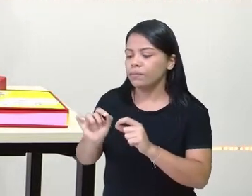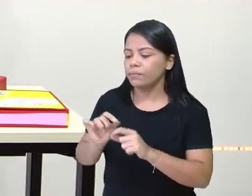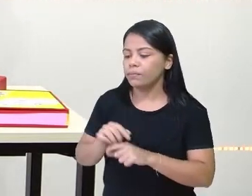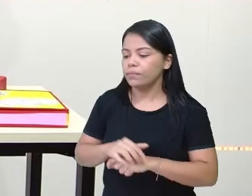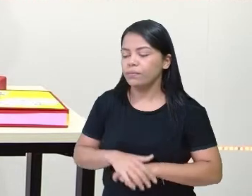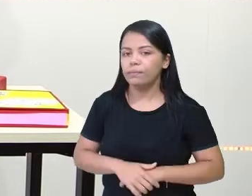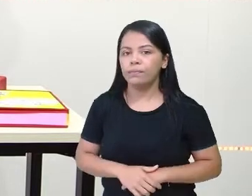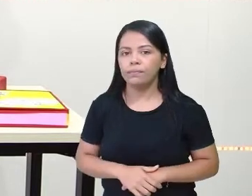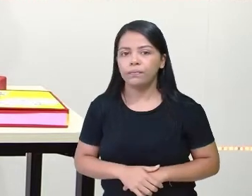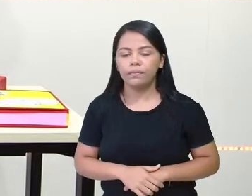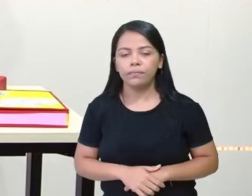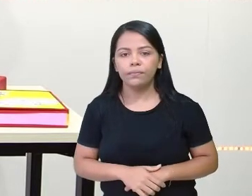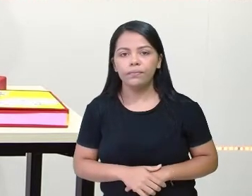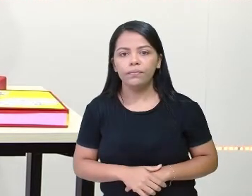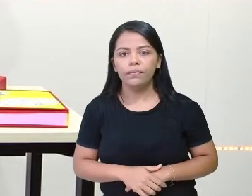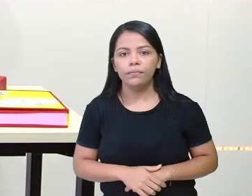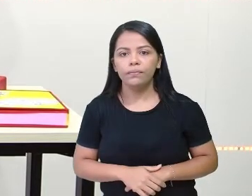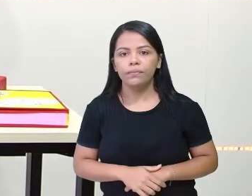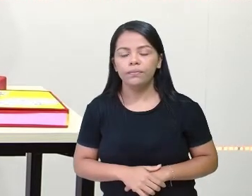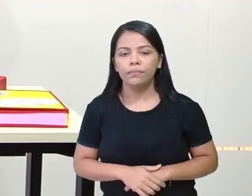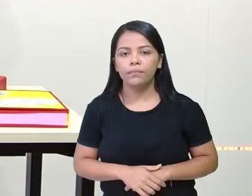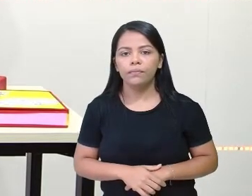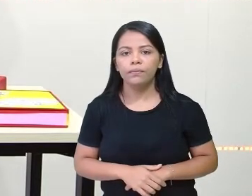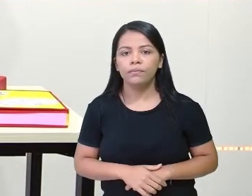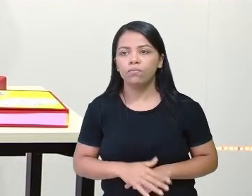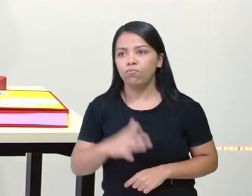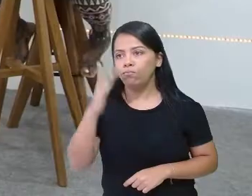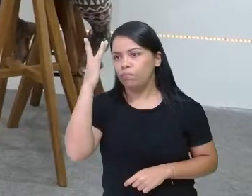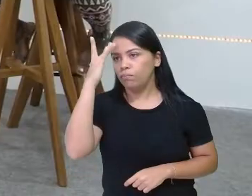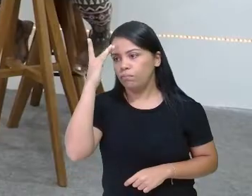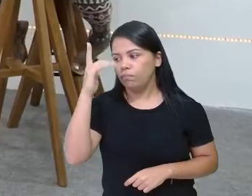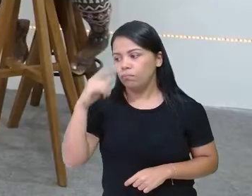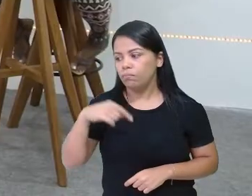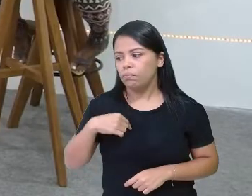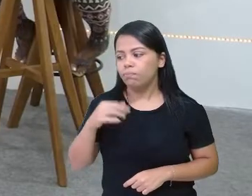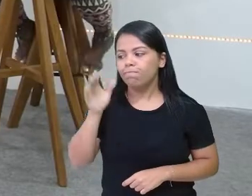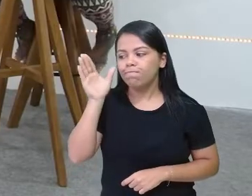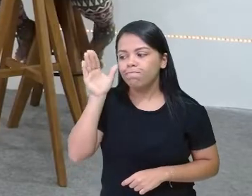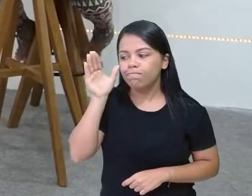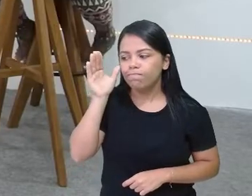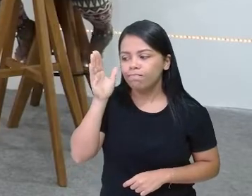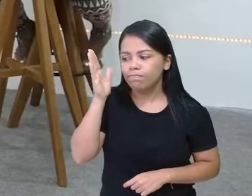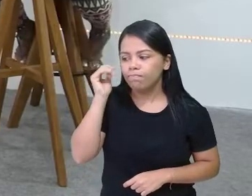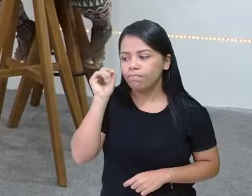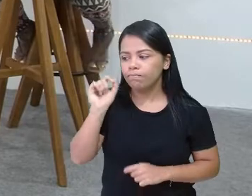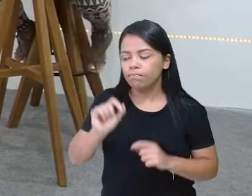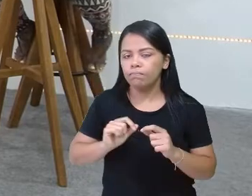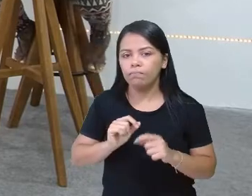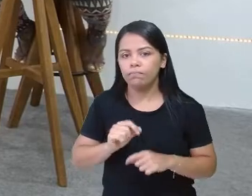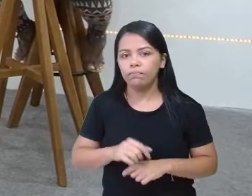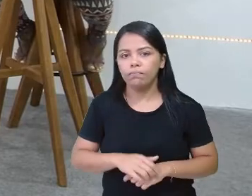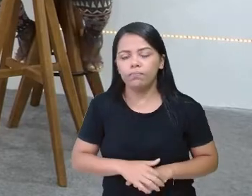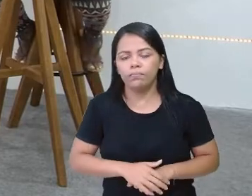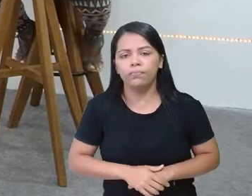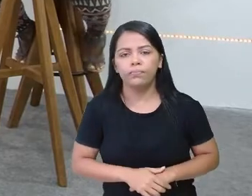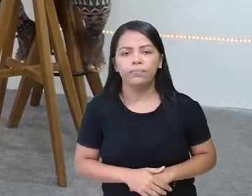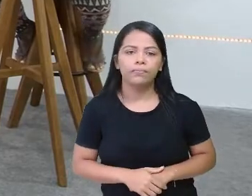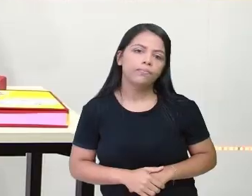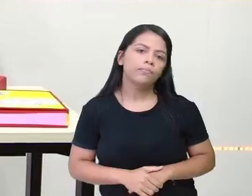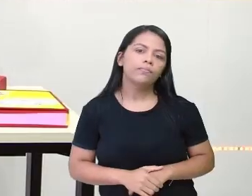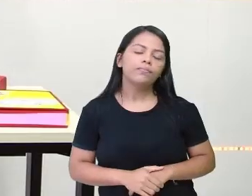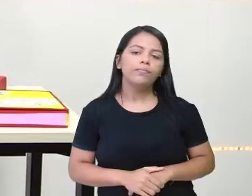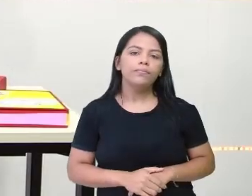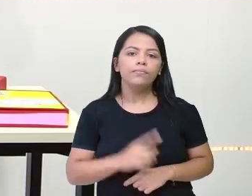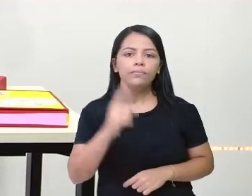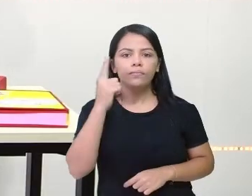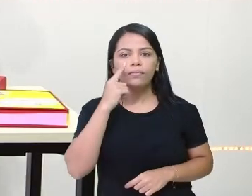professora Cátia? Não sei. Eu estou curiosa. Está curiosa? Ah. Olha